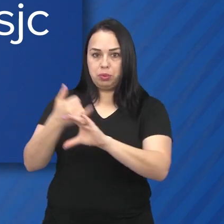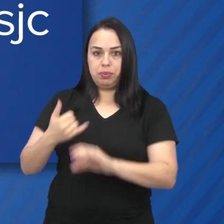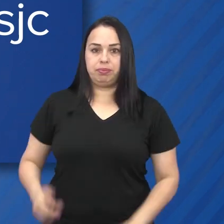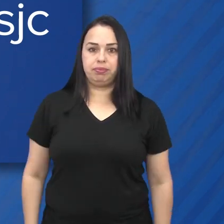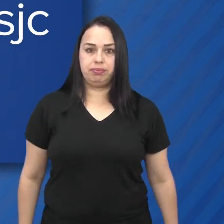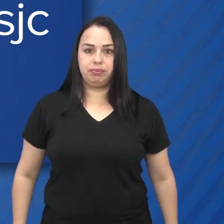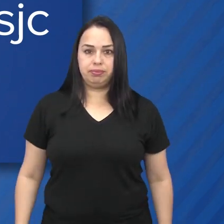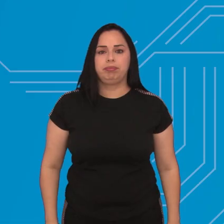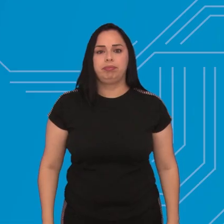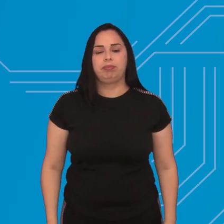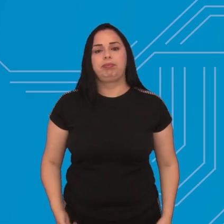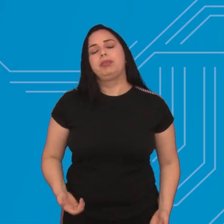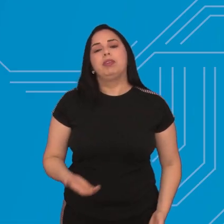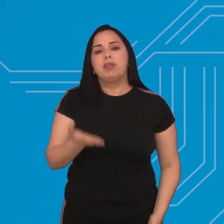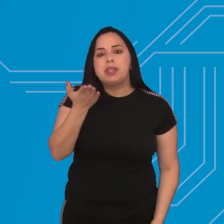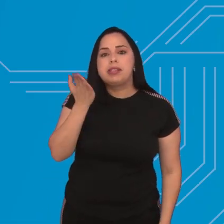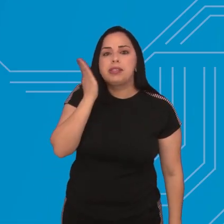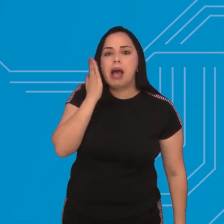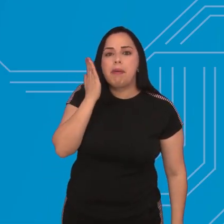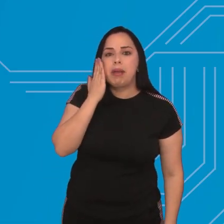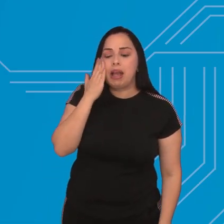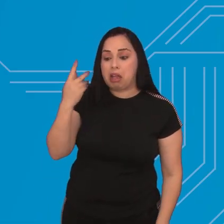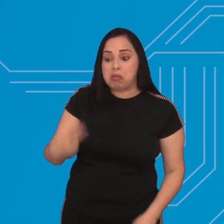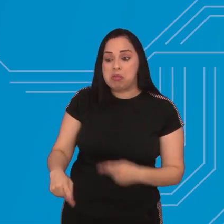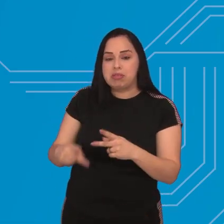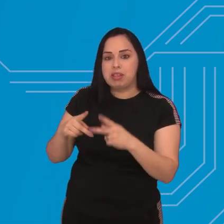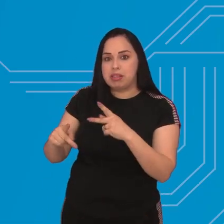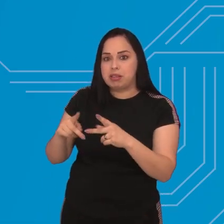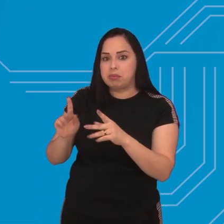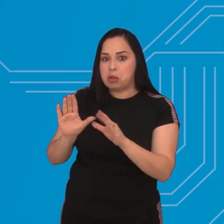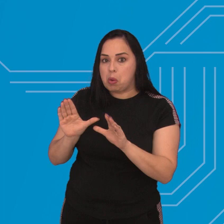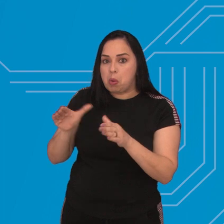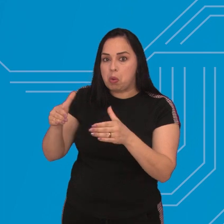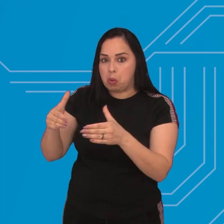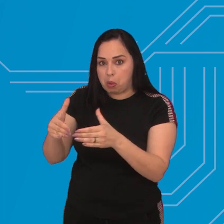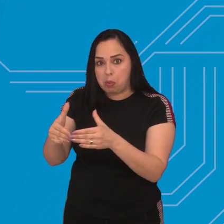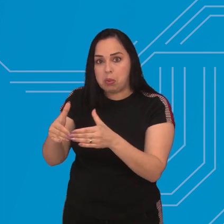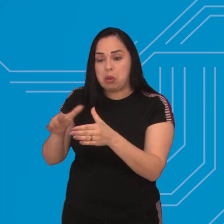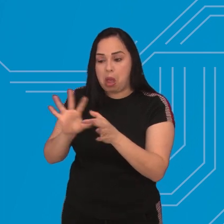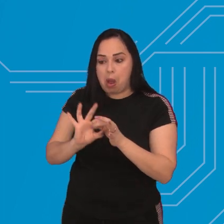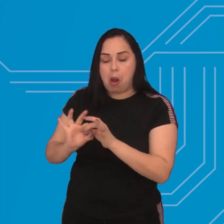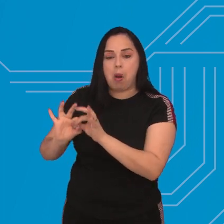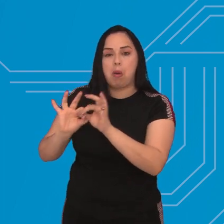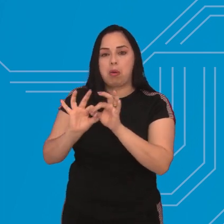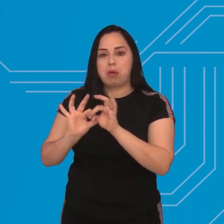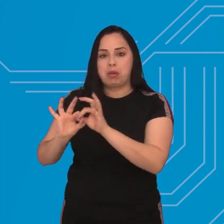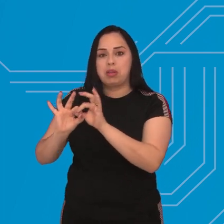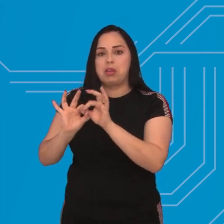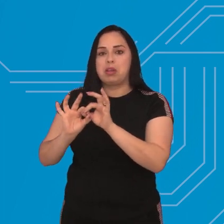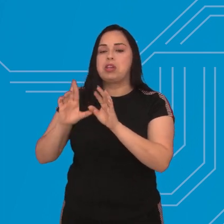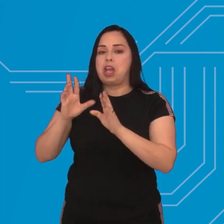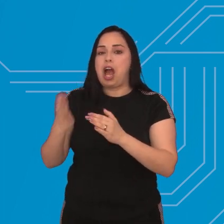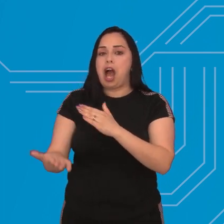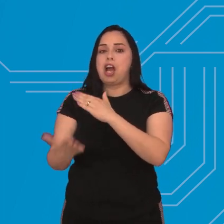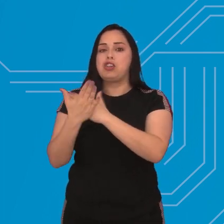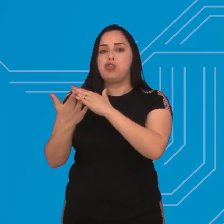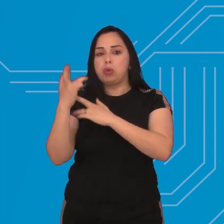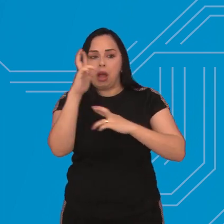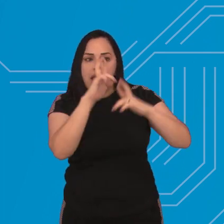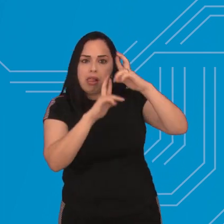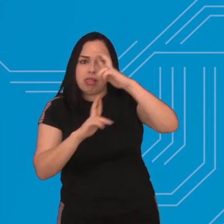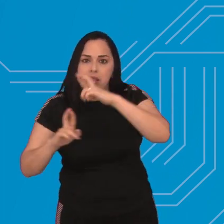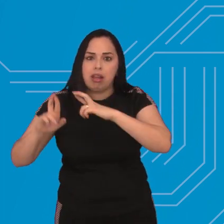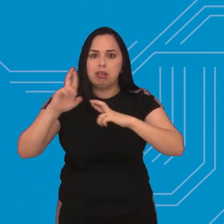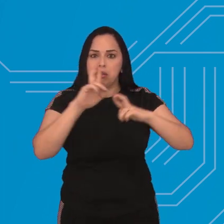do YouTube. E você sabia que aqui em São José a comunidade também é uma aliada na proteção e fiscalização das